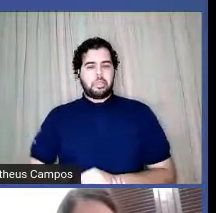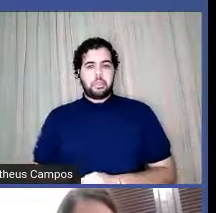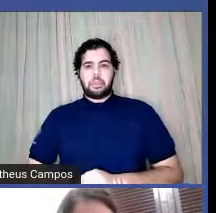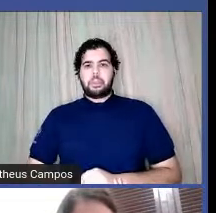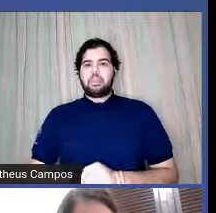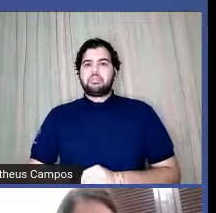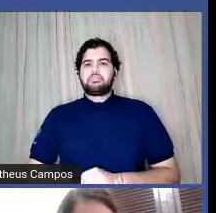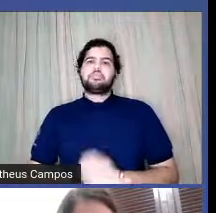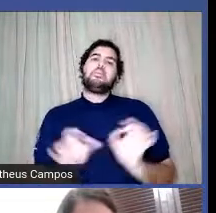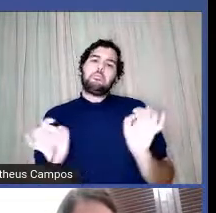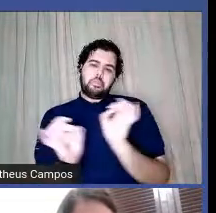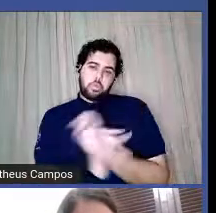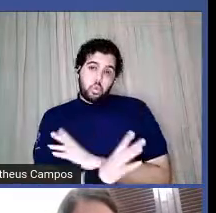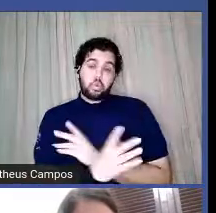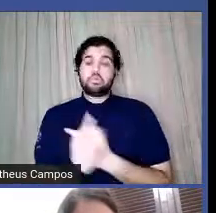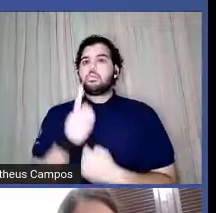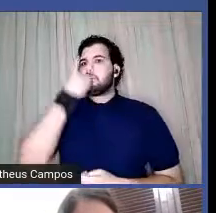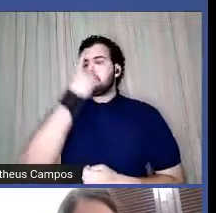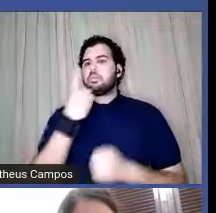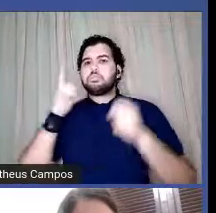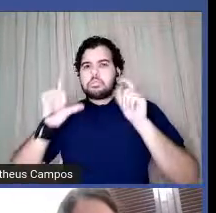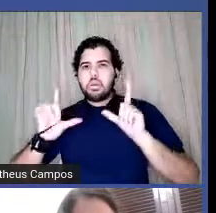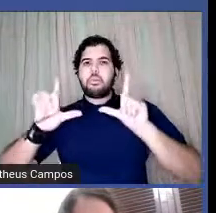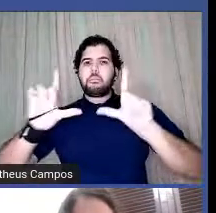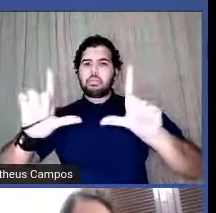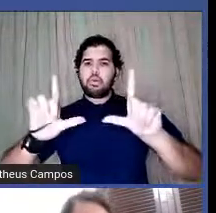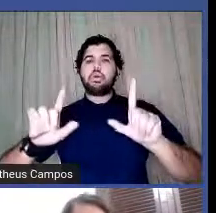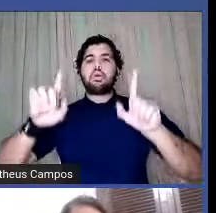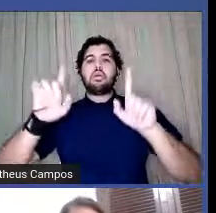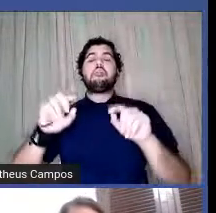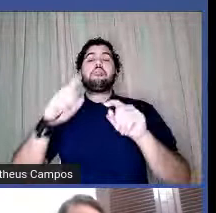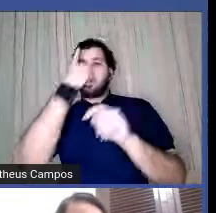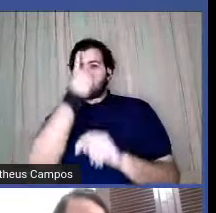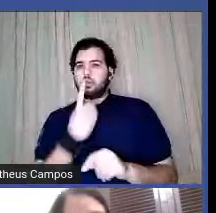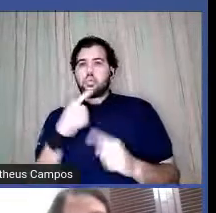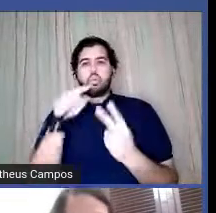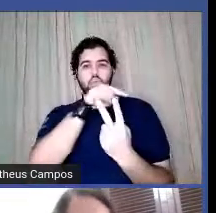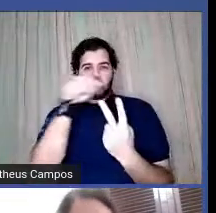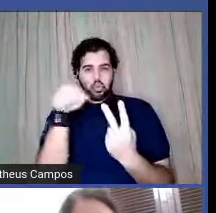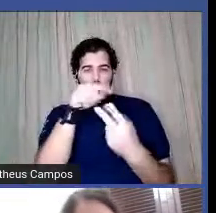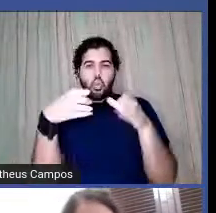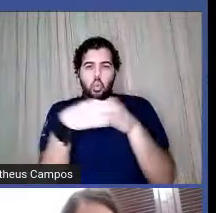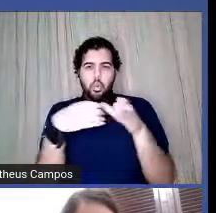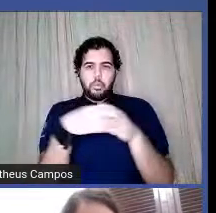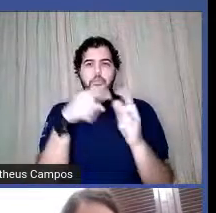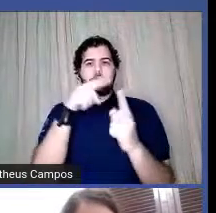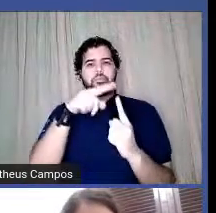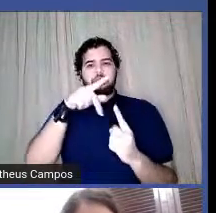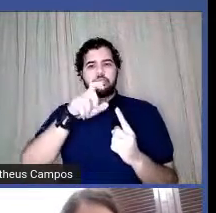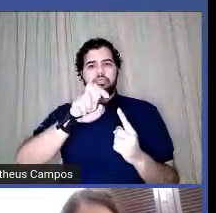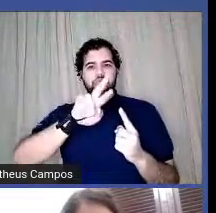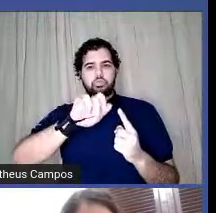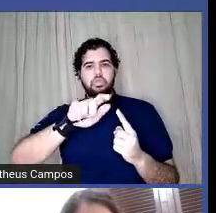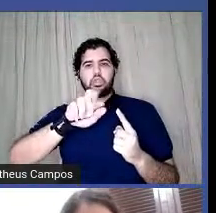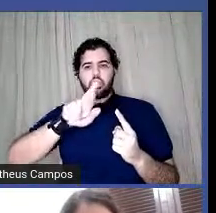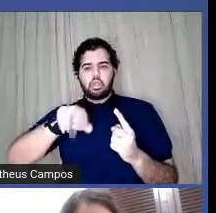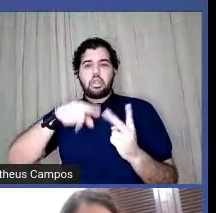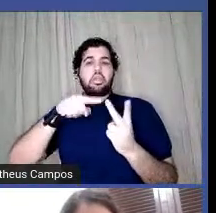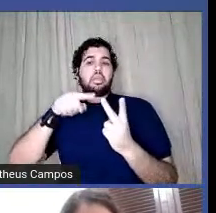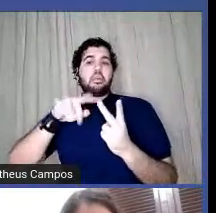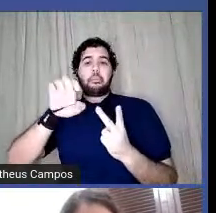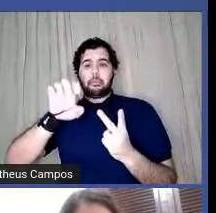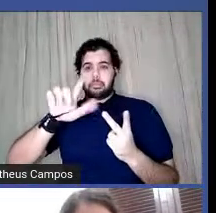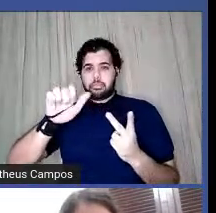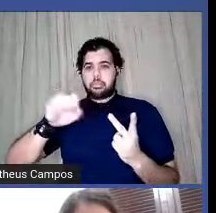Pronto, aqui na imagem a gente vai ver a logo de duas coletivas, a Pretarau e a Elas Poemas. A